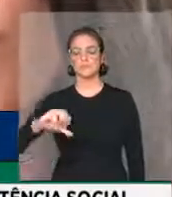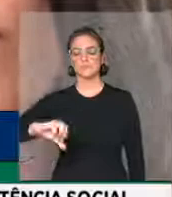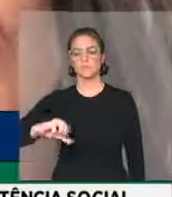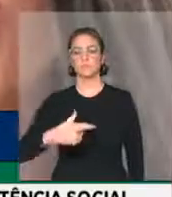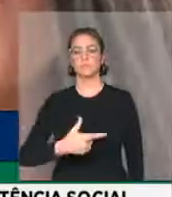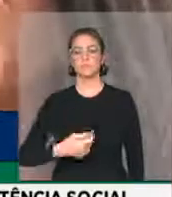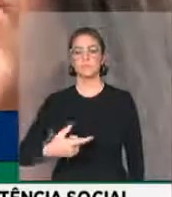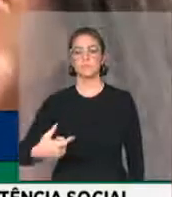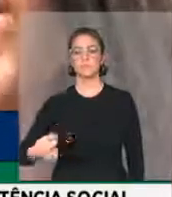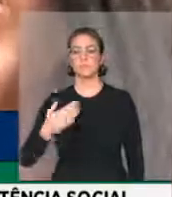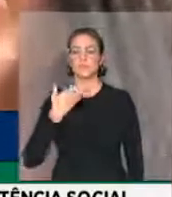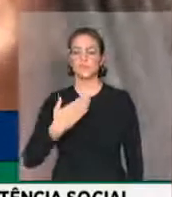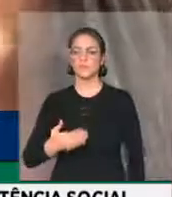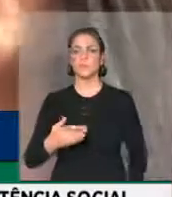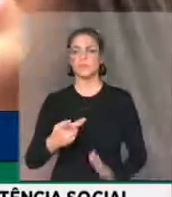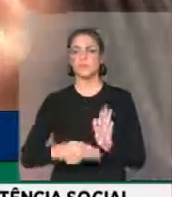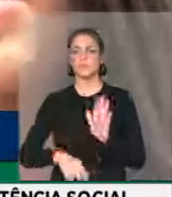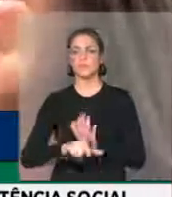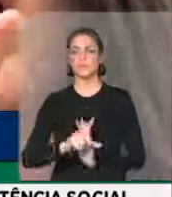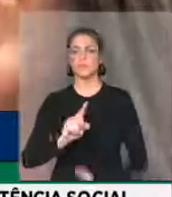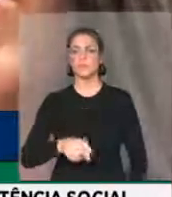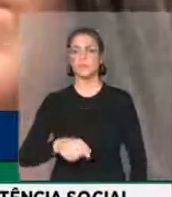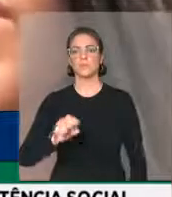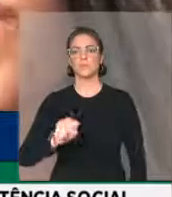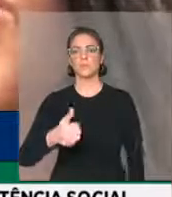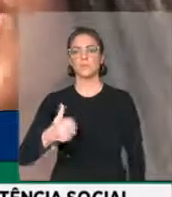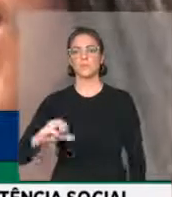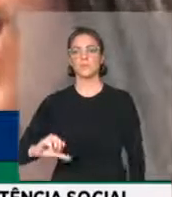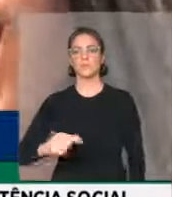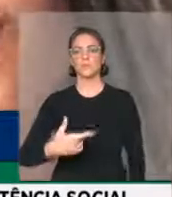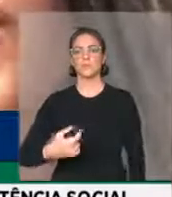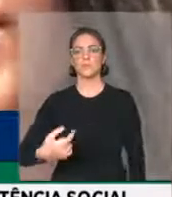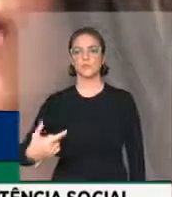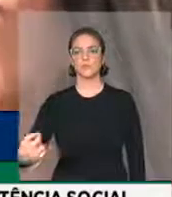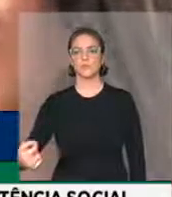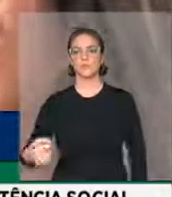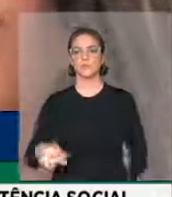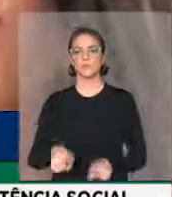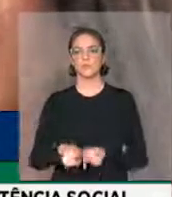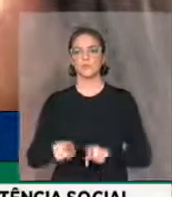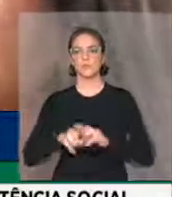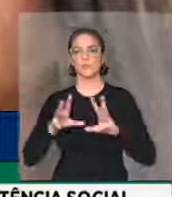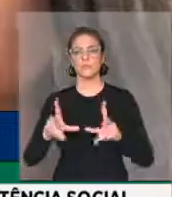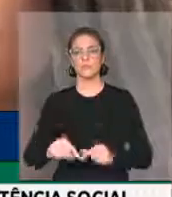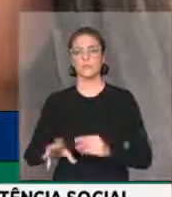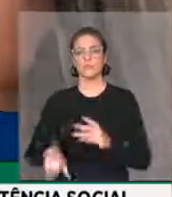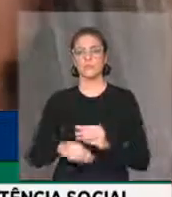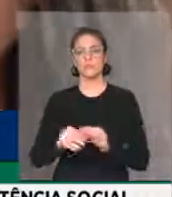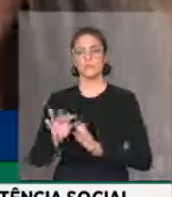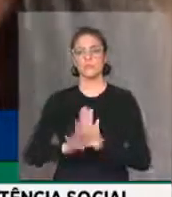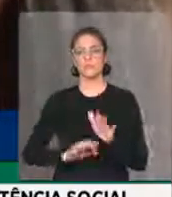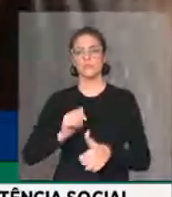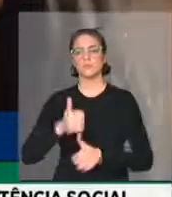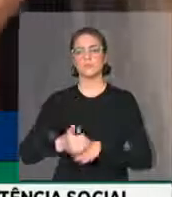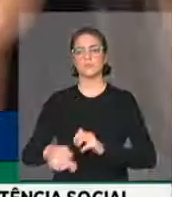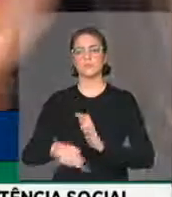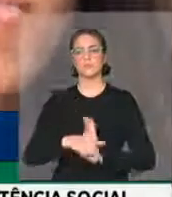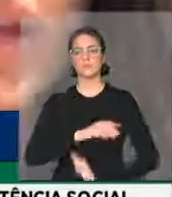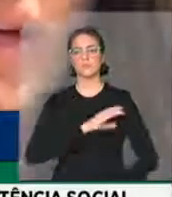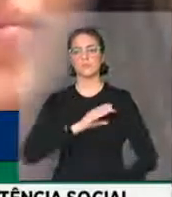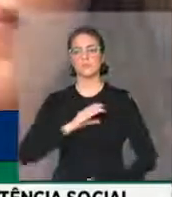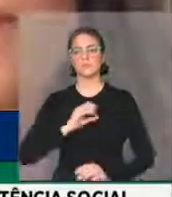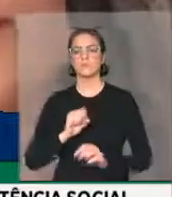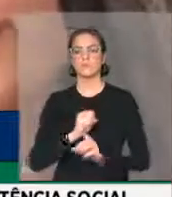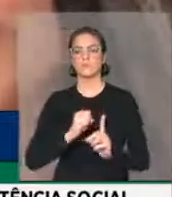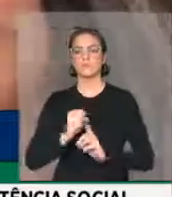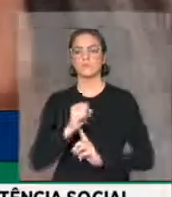de 2020, e do projeto de lei nº 1819 de 2020, apensado todos na forma do substitutivo da Comissão de Seguridade Social e